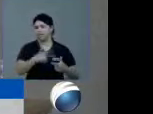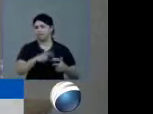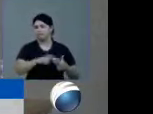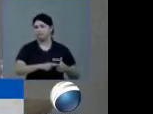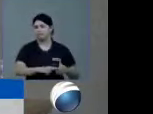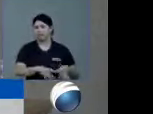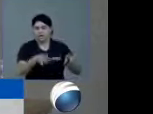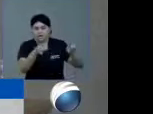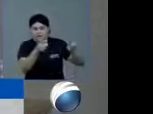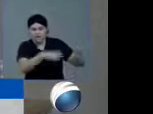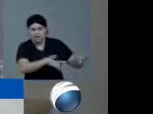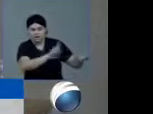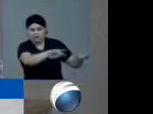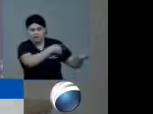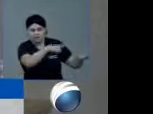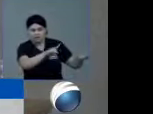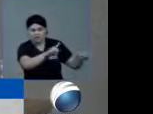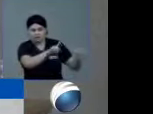mundo tem vontade de dizer isso.